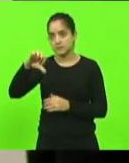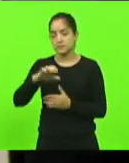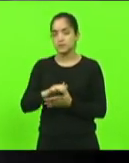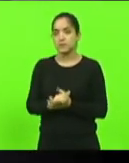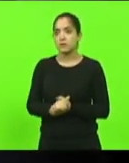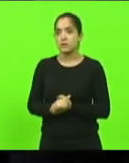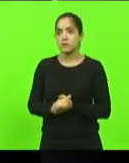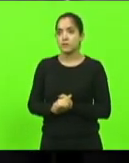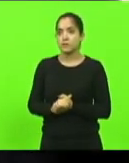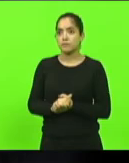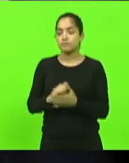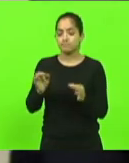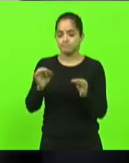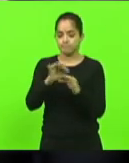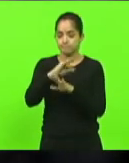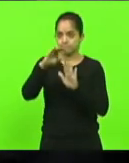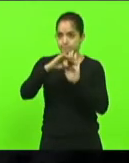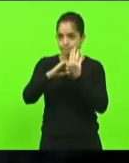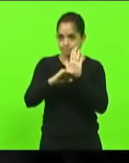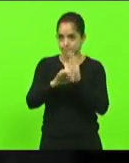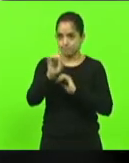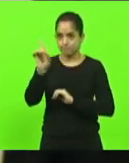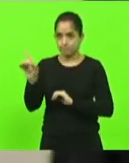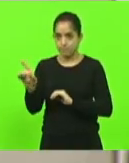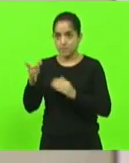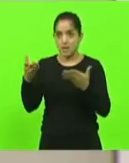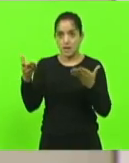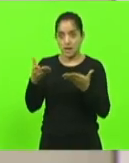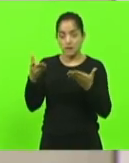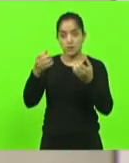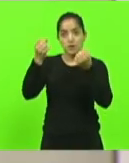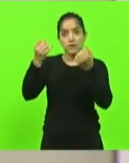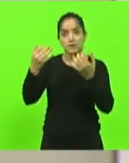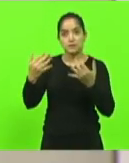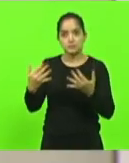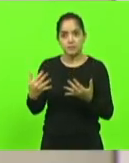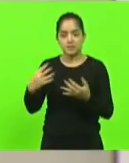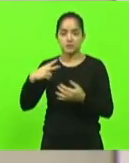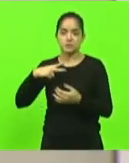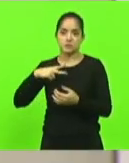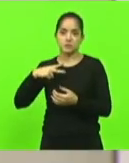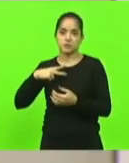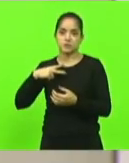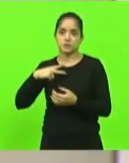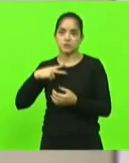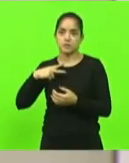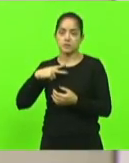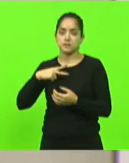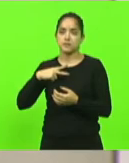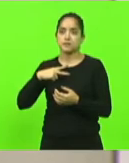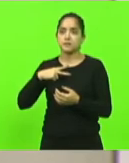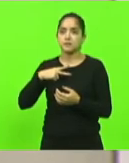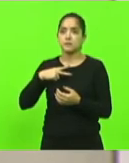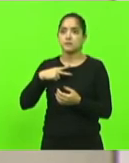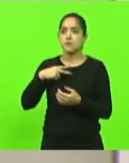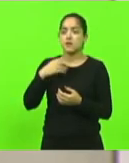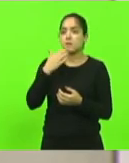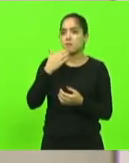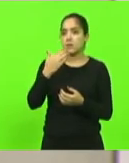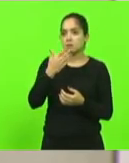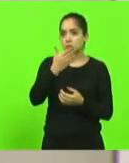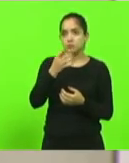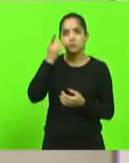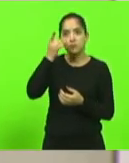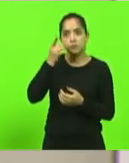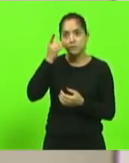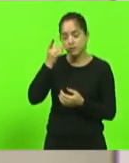Fim da ordem do dia passamos às explicações pessoais. Peço a palavra primeiro a palavra deputado